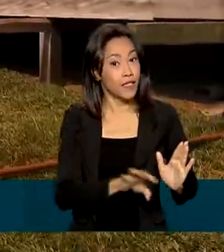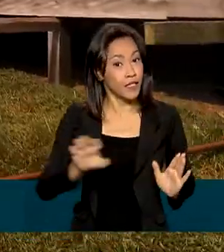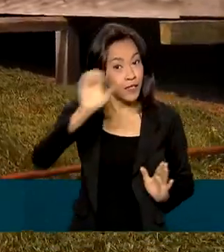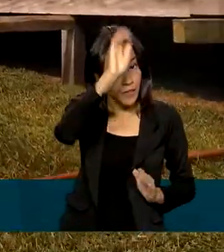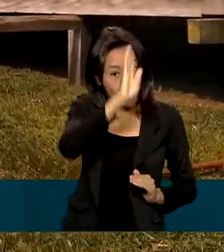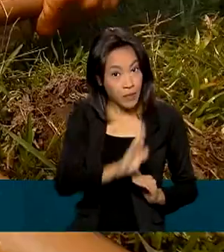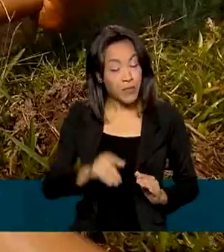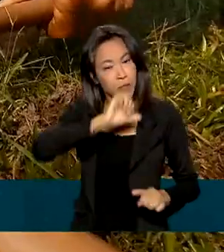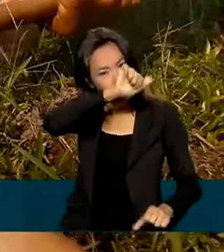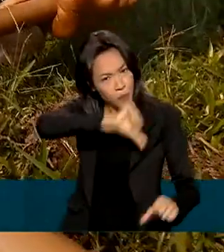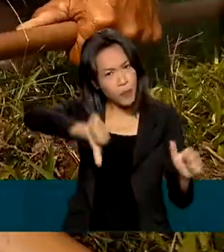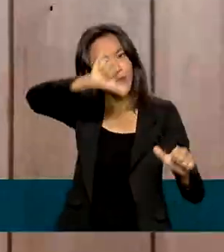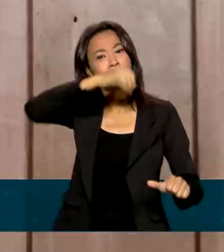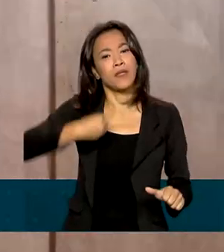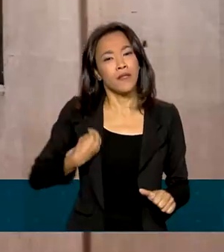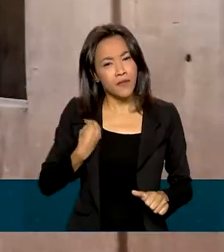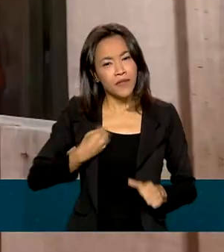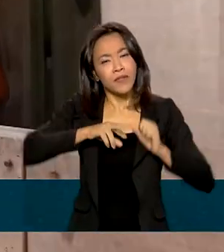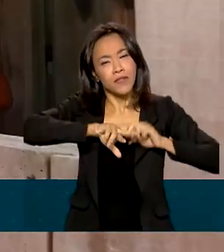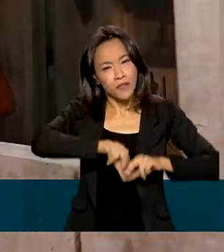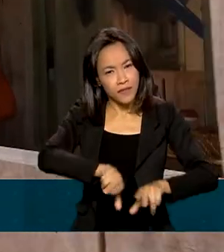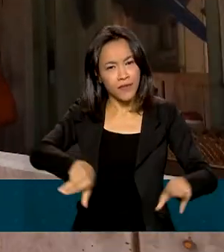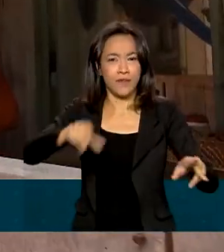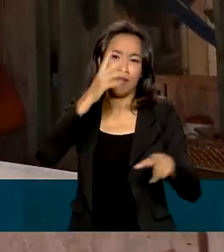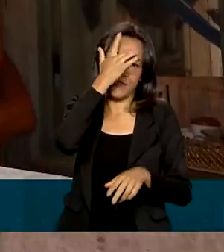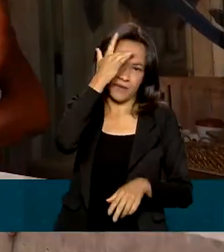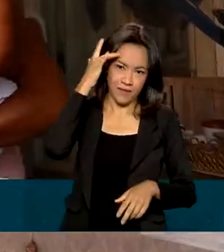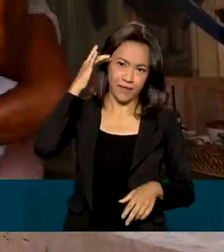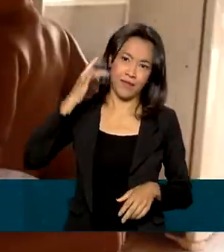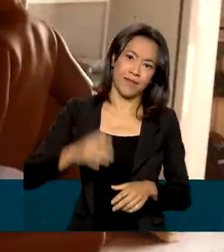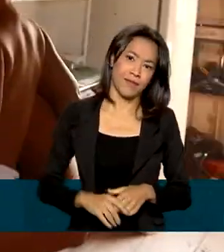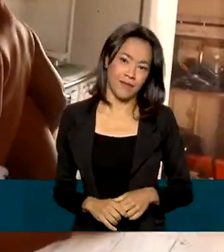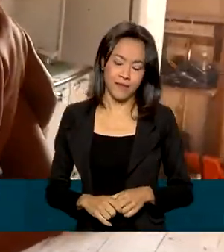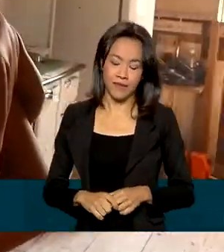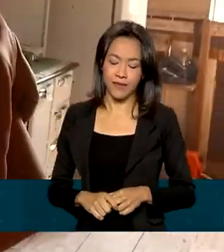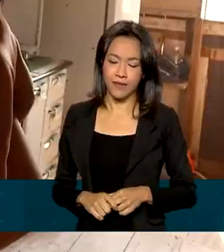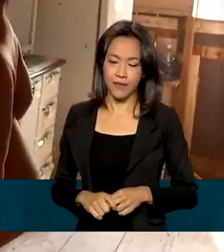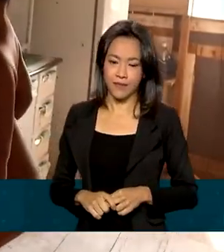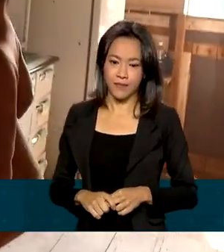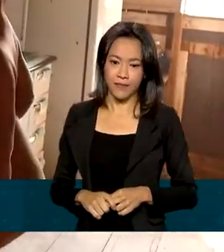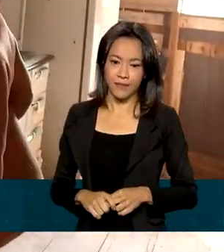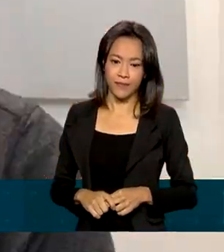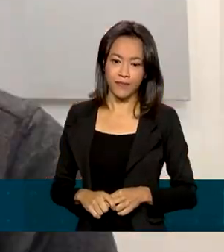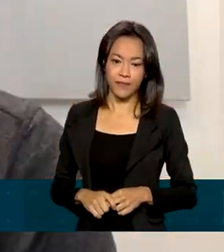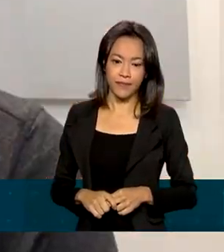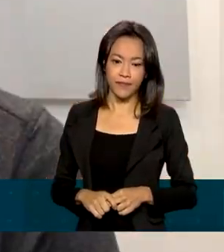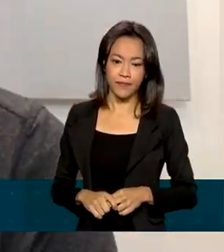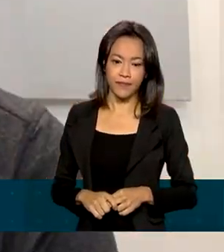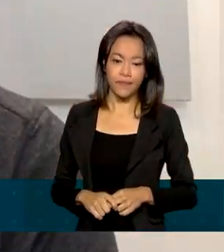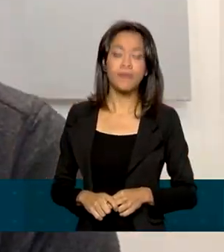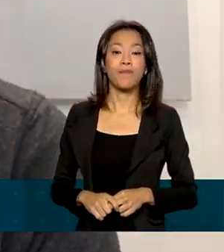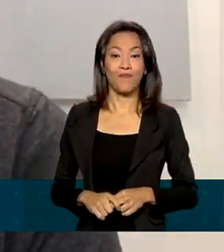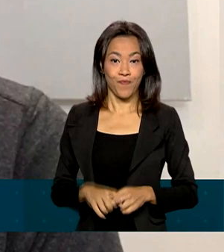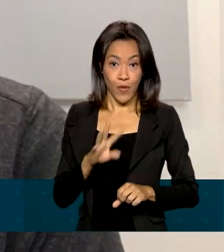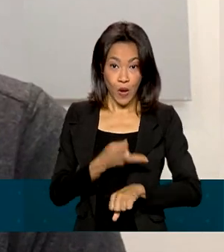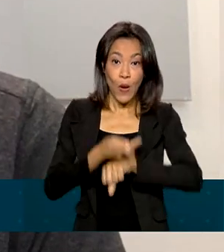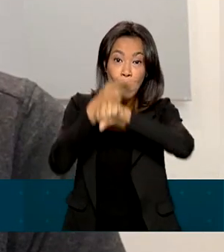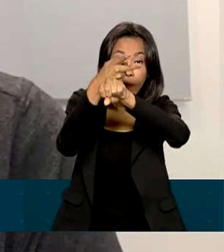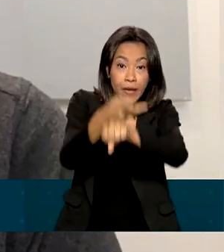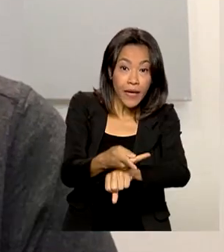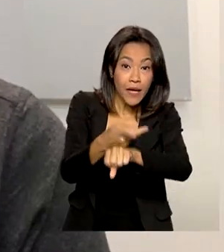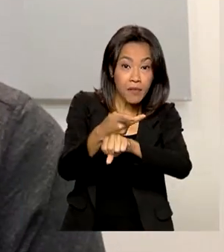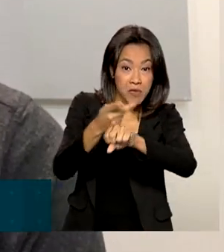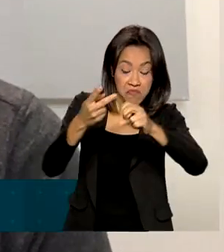a vida de muitas pessoas. Espera e vê se chegou a água na torneira. Já chegou! Esse prêmio, reconhecimento, é um